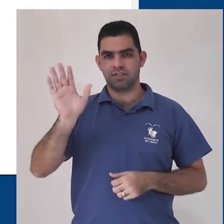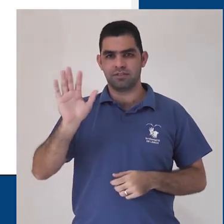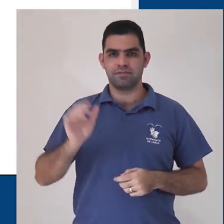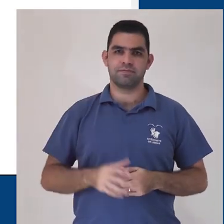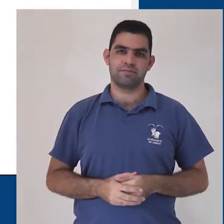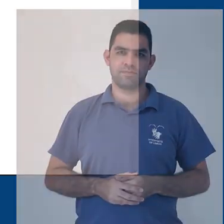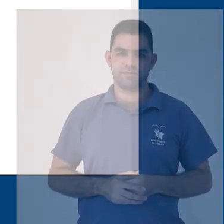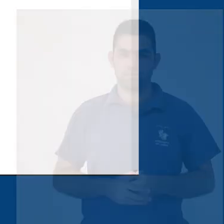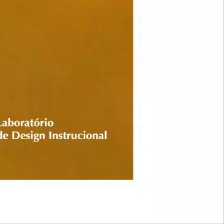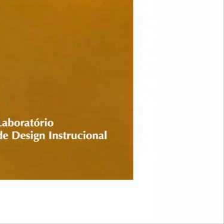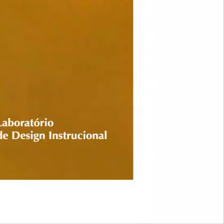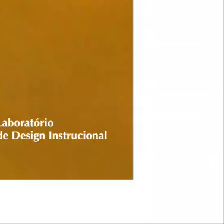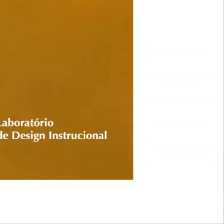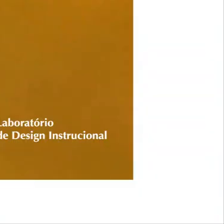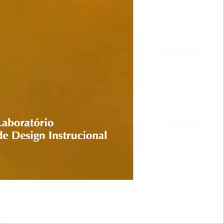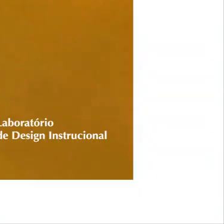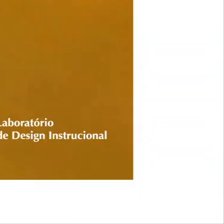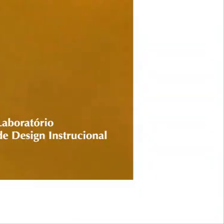E até o próximo vídeo!